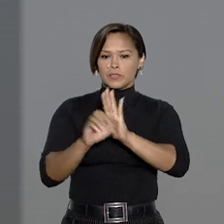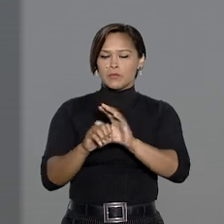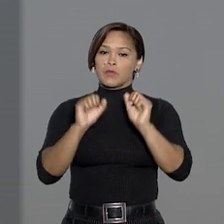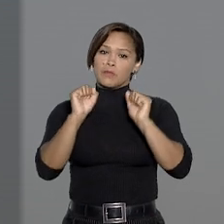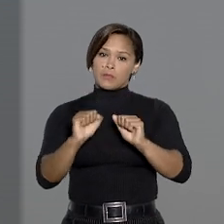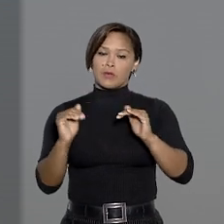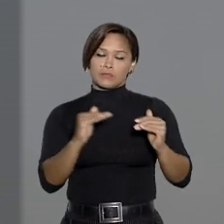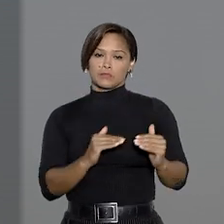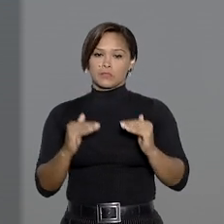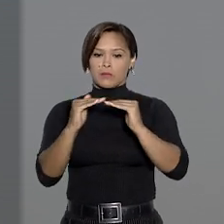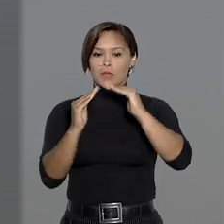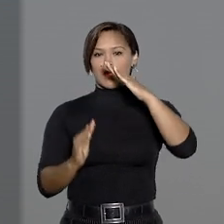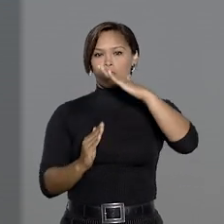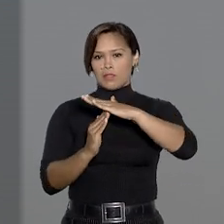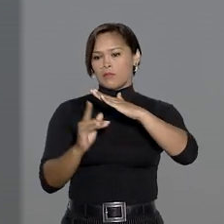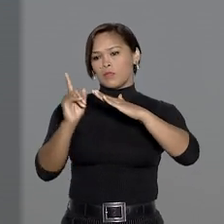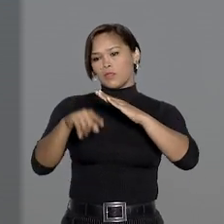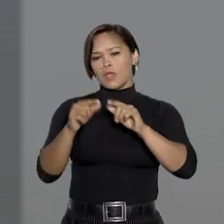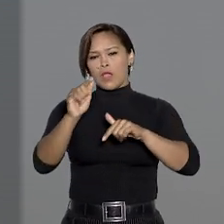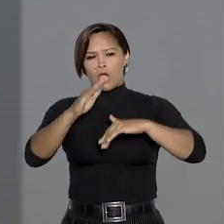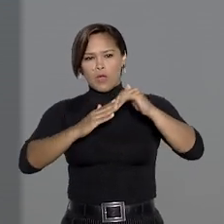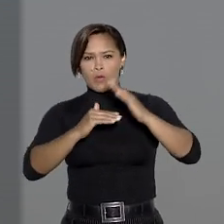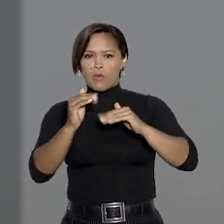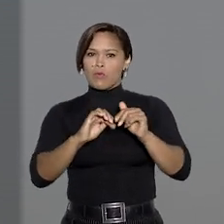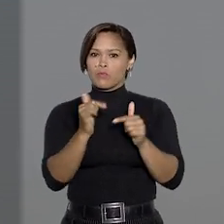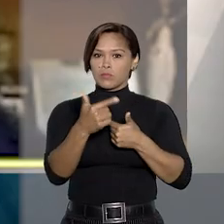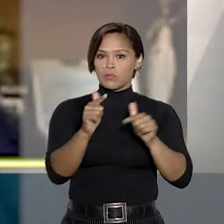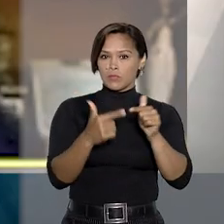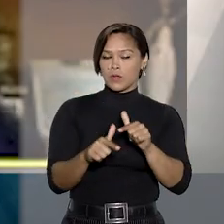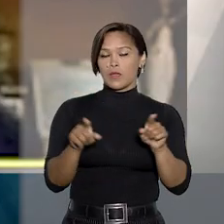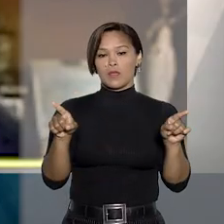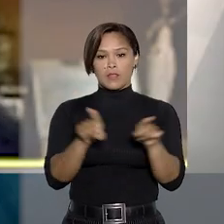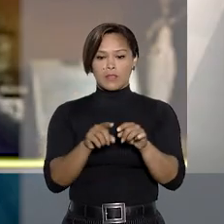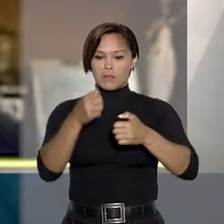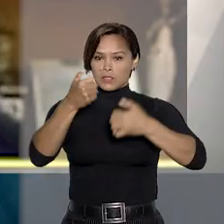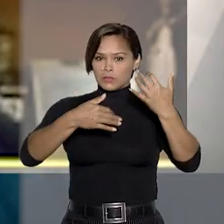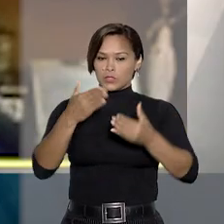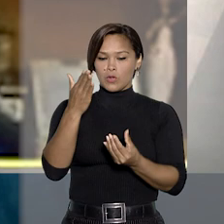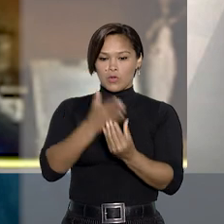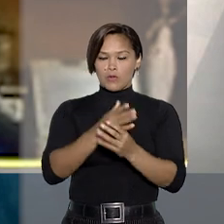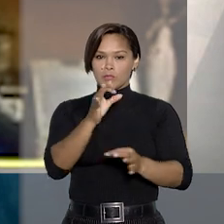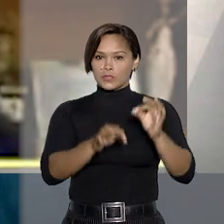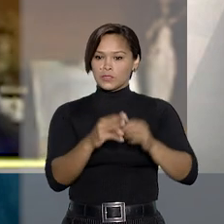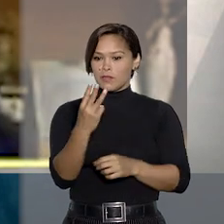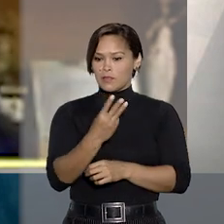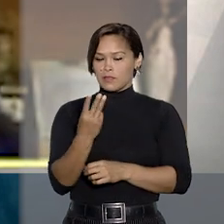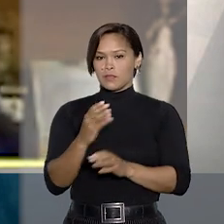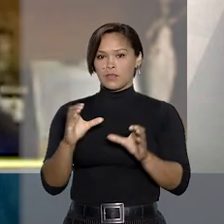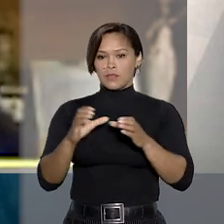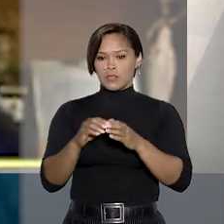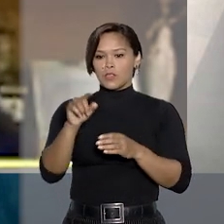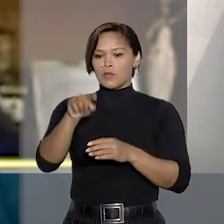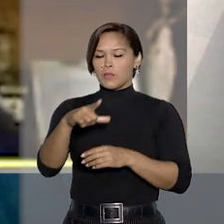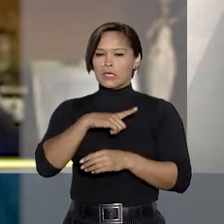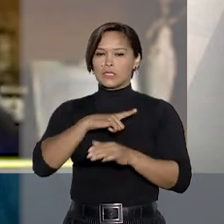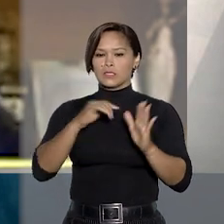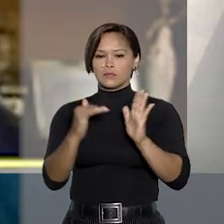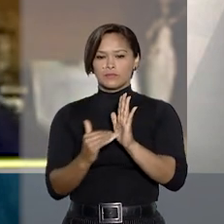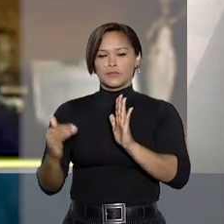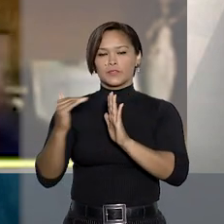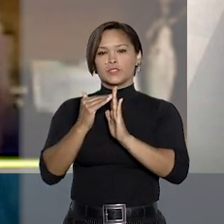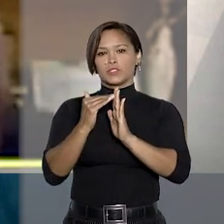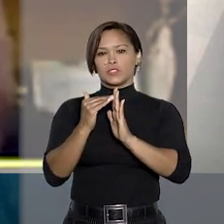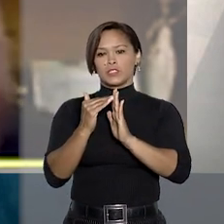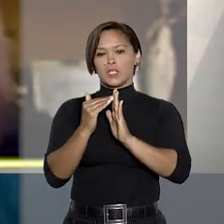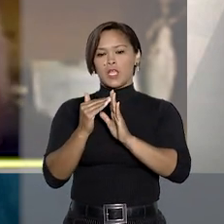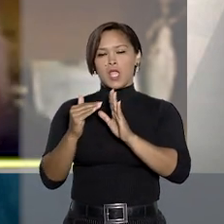as quais podem estabelecer limitações a certas atividades. Ela mencionou o precedente da terceira turma, segundo o qual, atingida